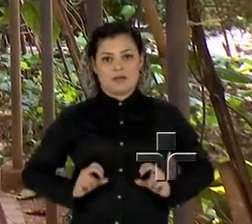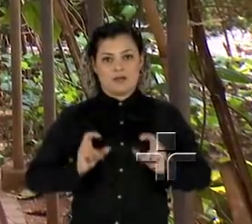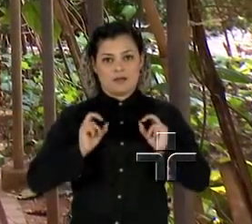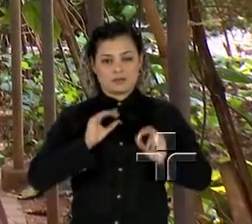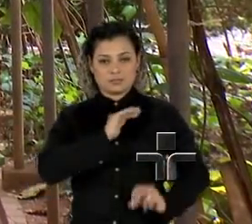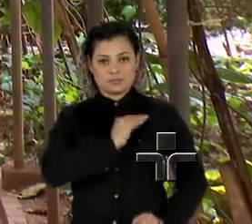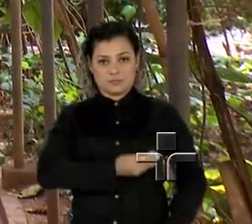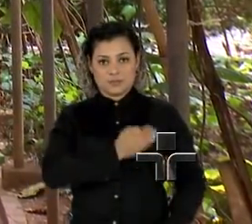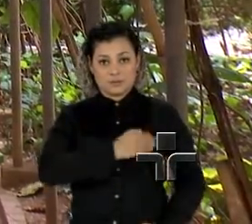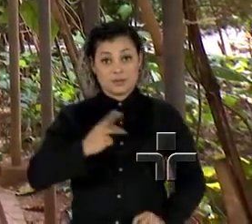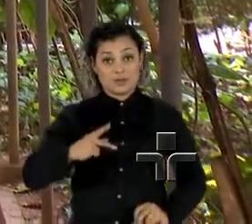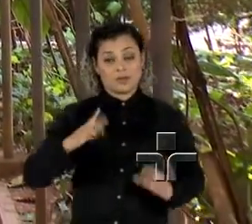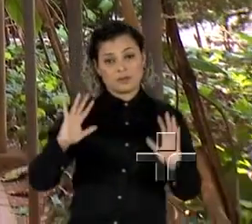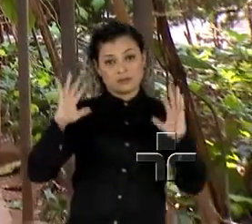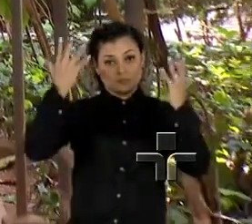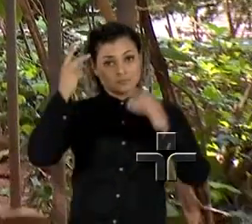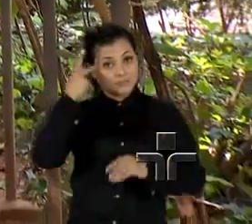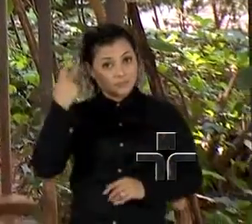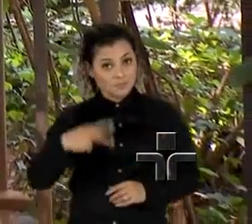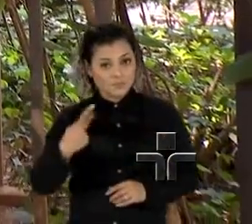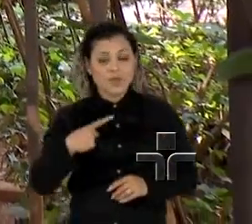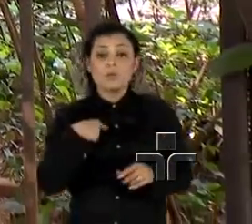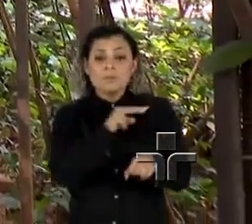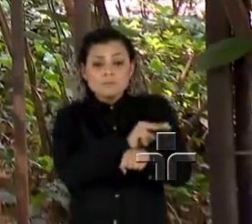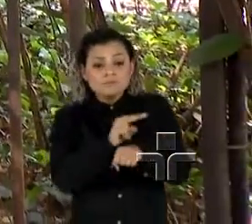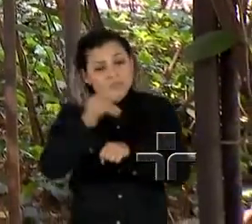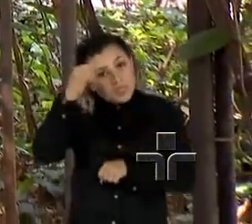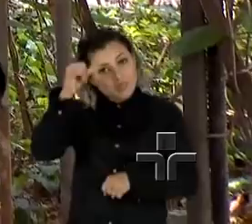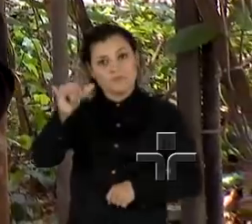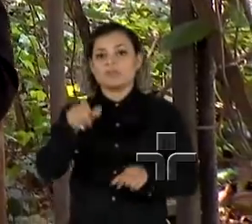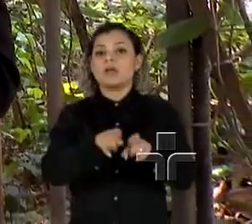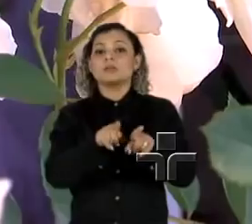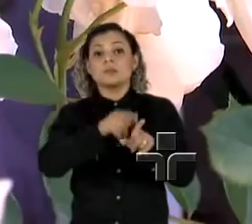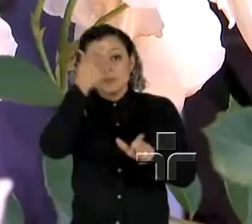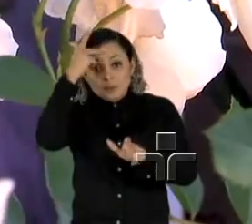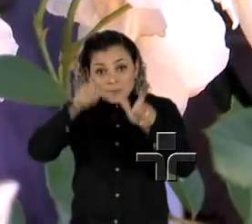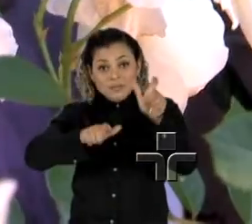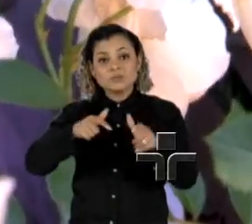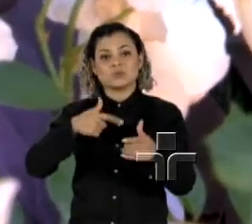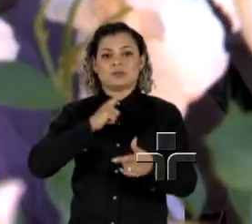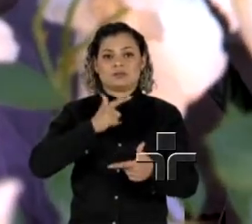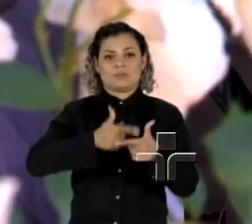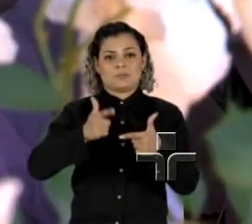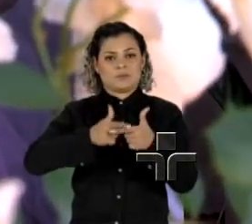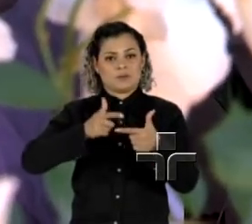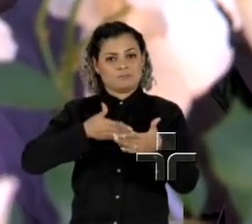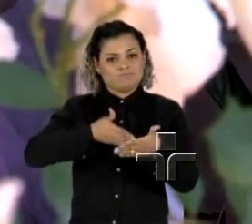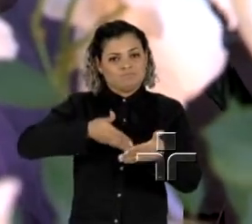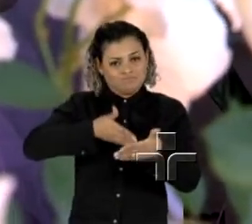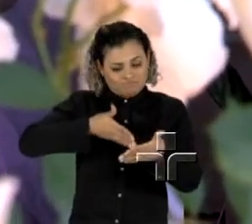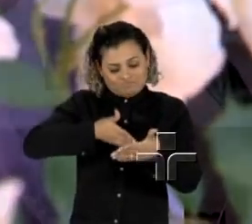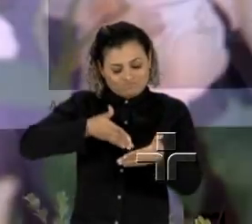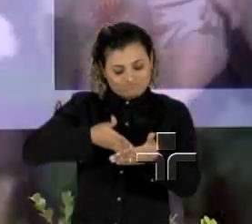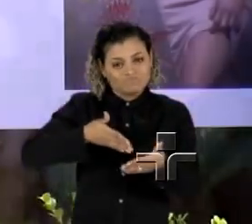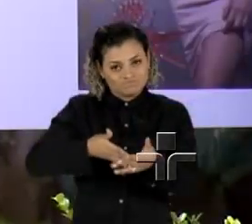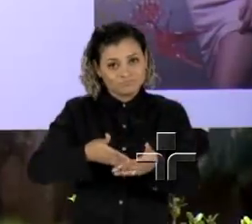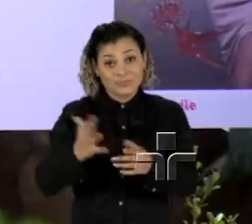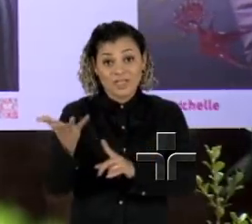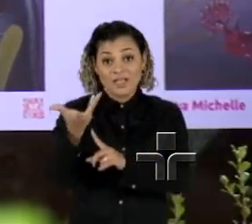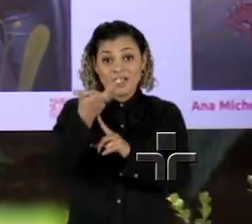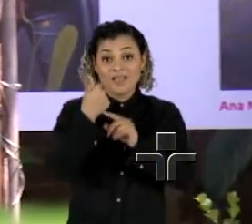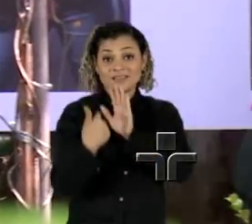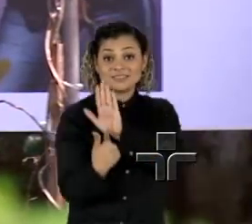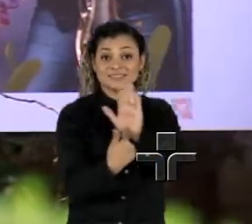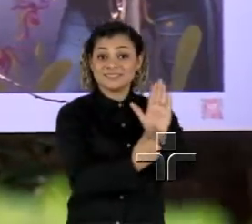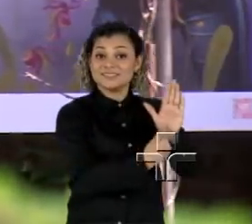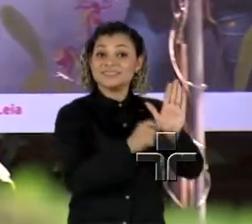em São Paulo volta ao olhar não somente à prevenção, mas também a quem está enfrentando a doença. Através da arte, o coletivo